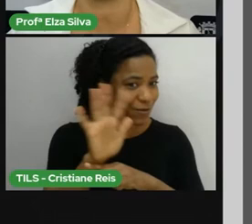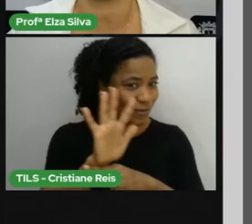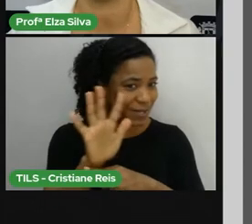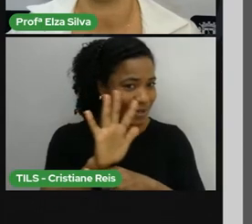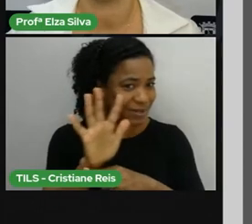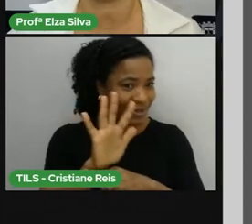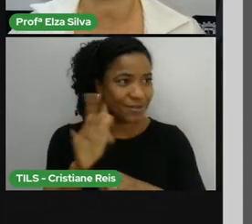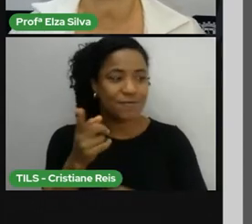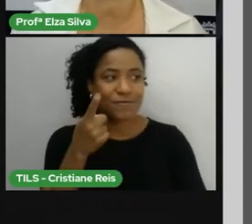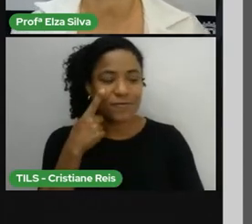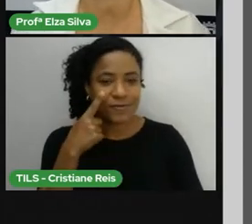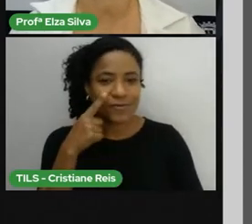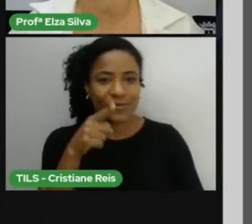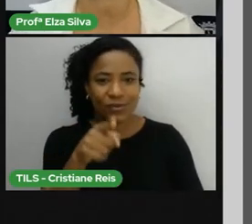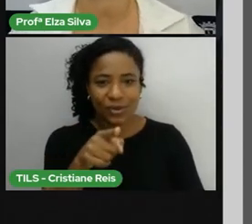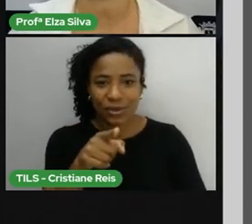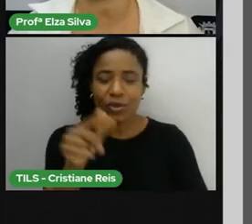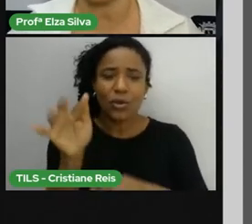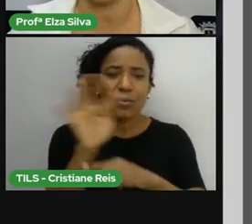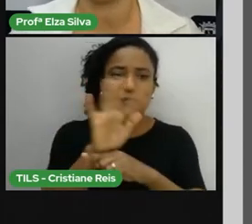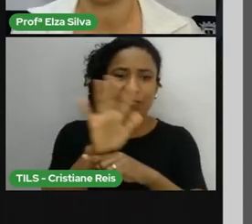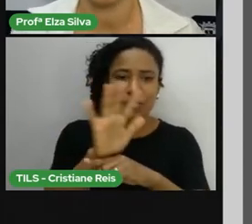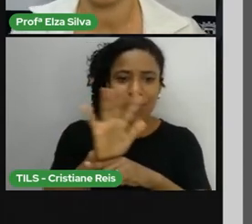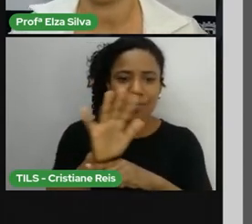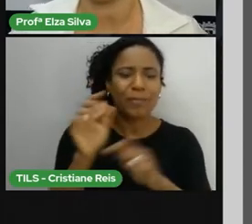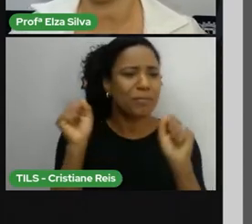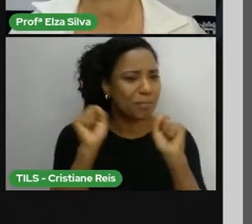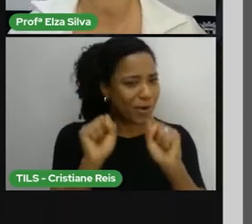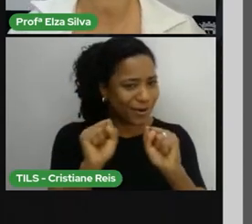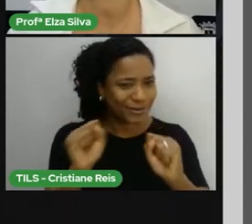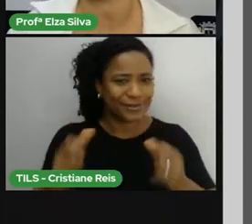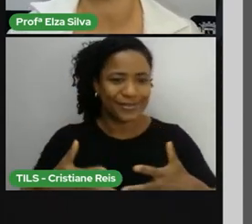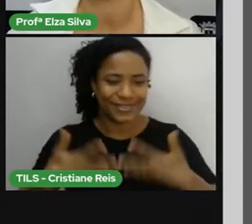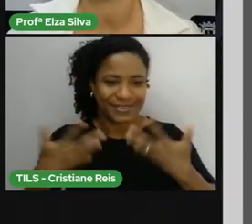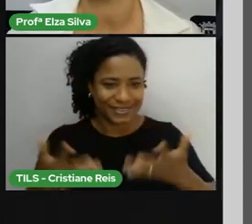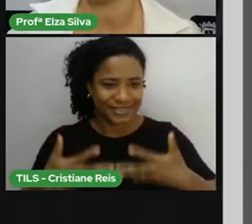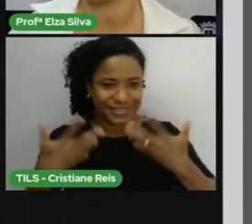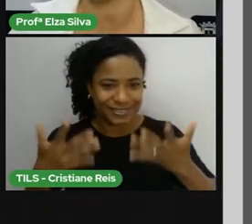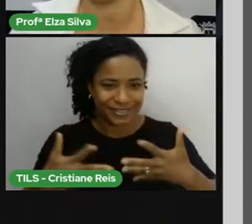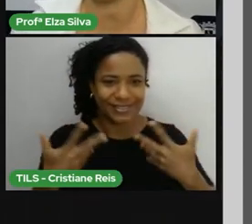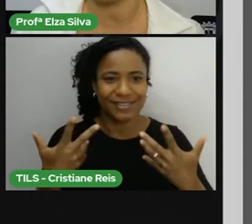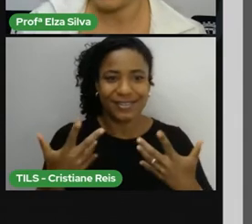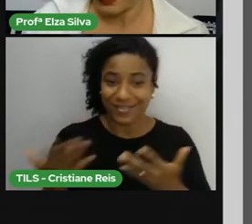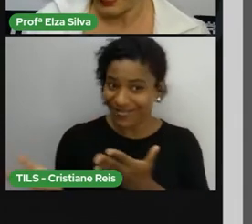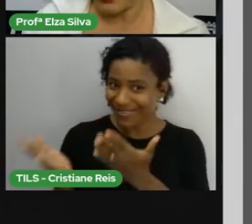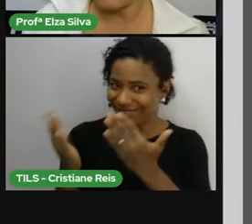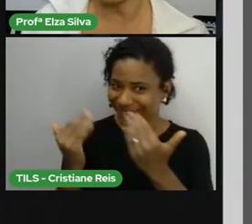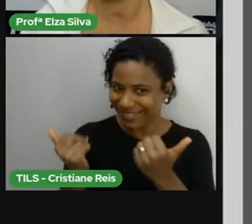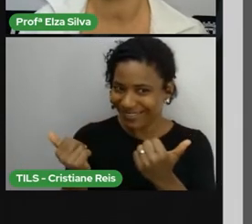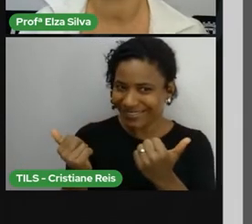filmes, para que vocês possam se divertir. Have fun. Let's go.